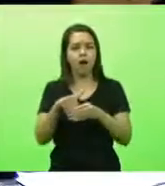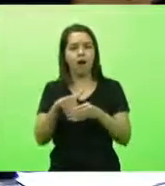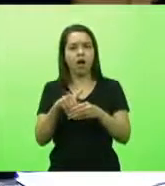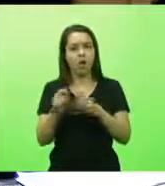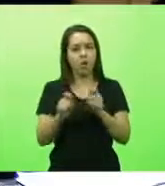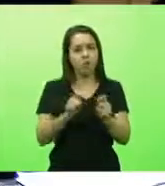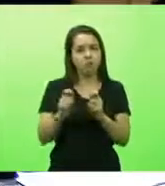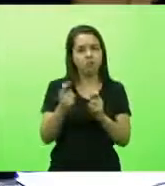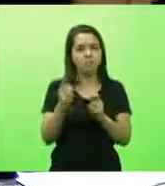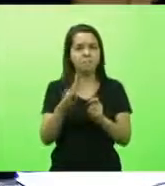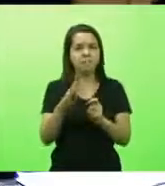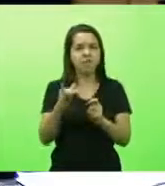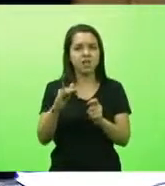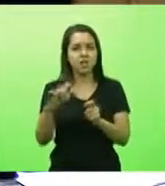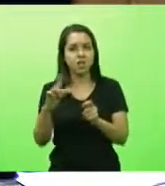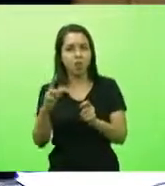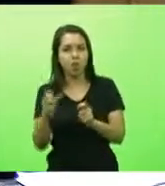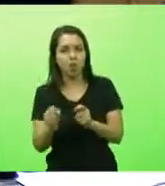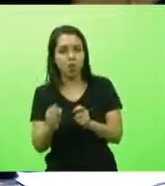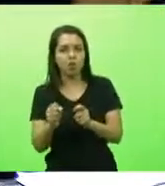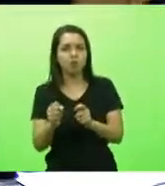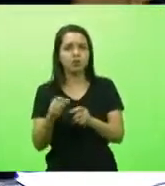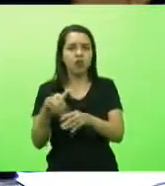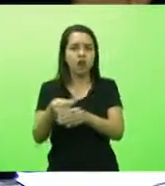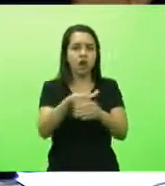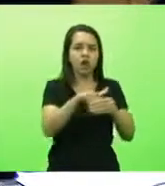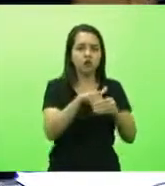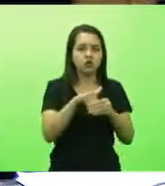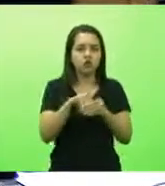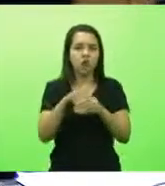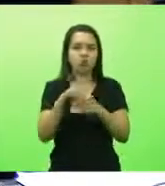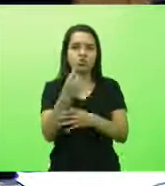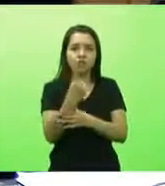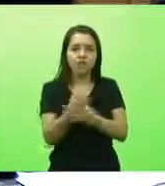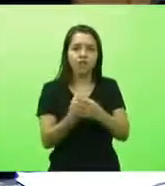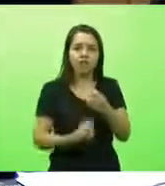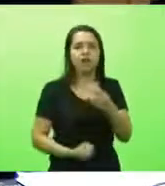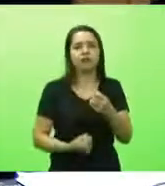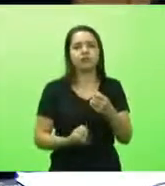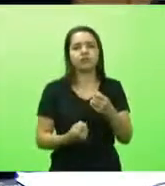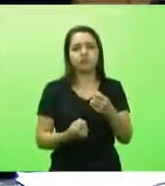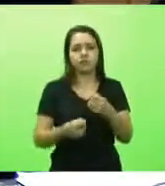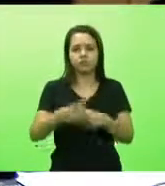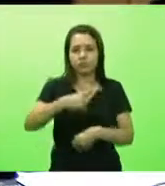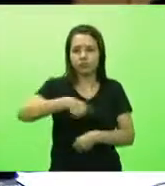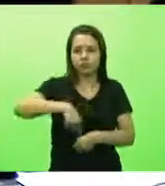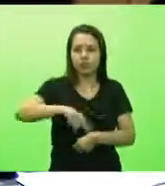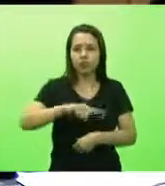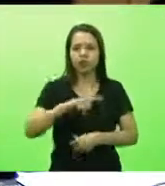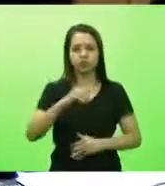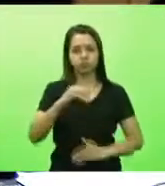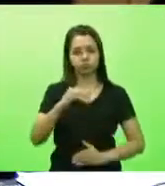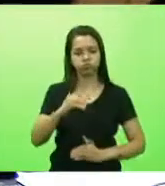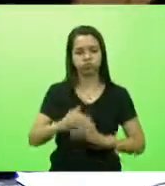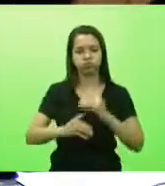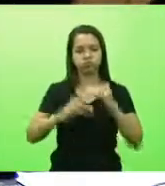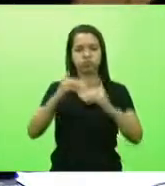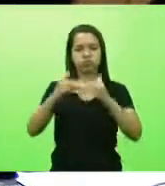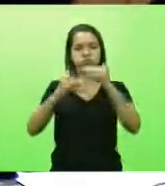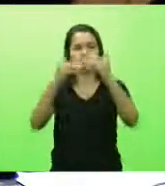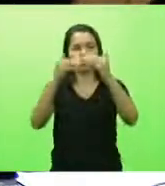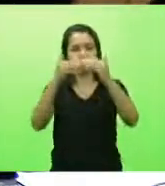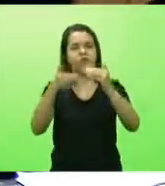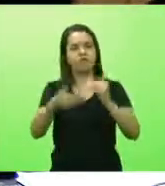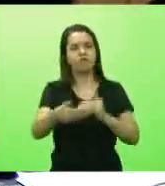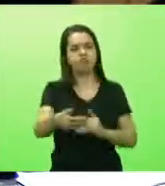economia, tendo eleições unificadas, vai, eu acredito que nós vamos ter uma guinada muito grande de desenvolvimento.